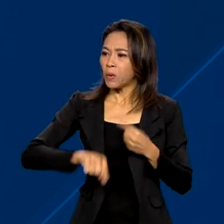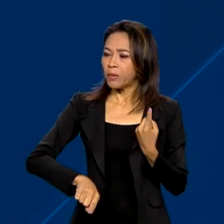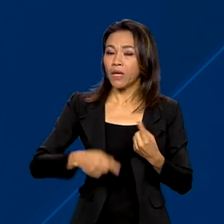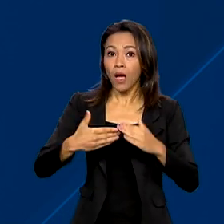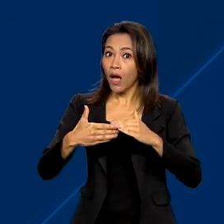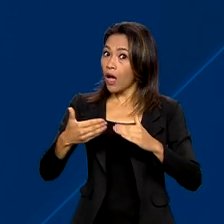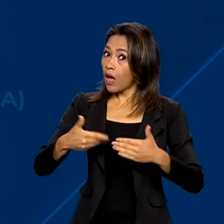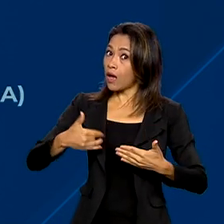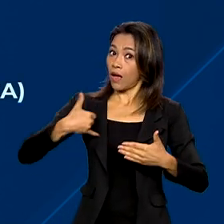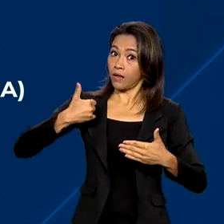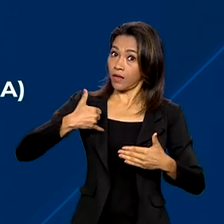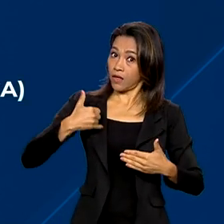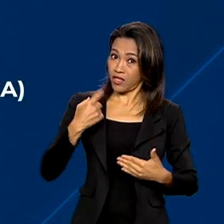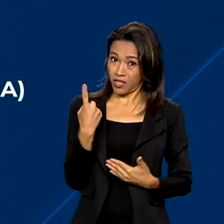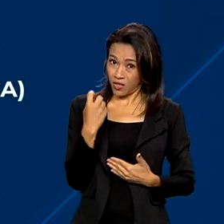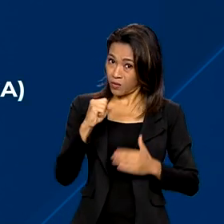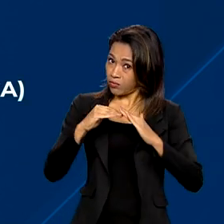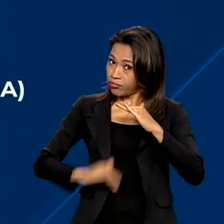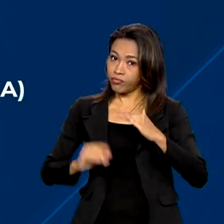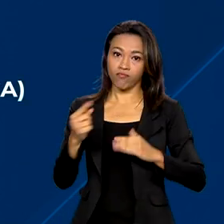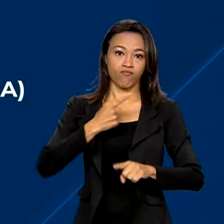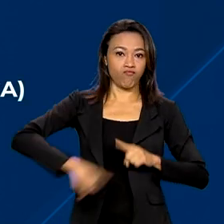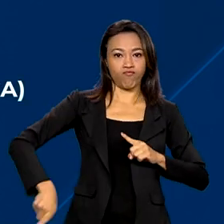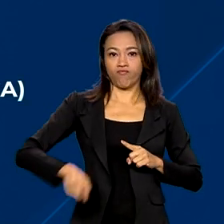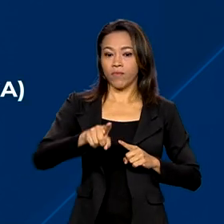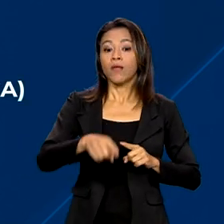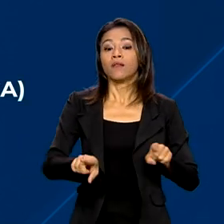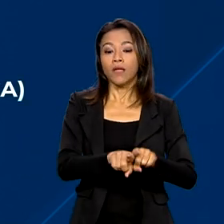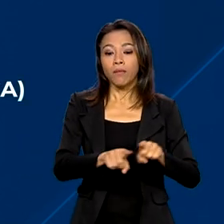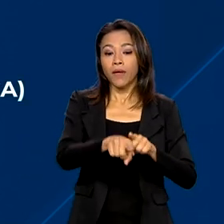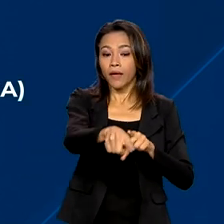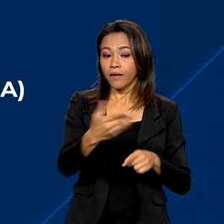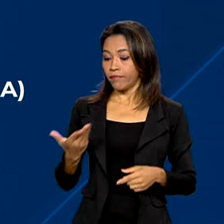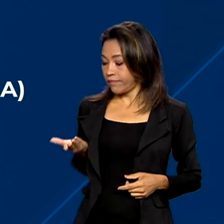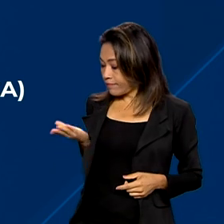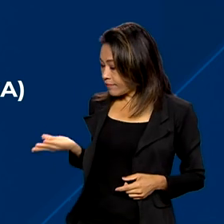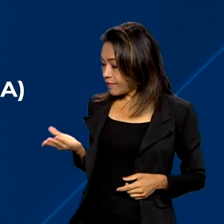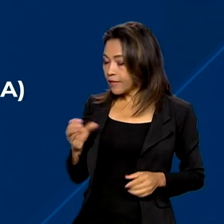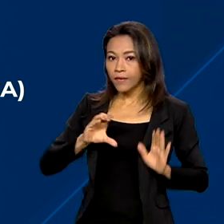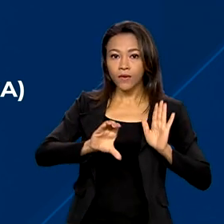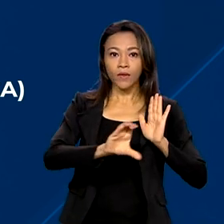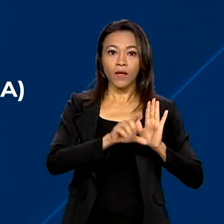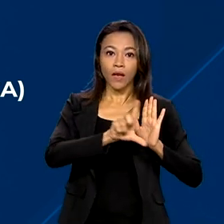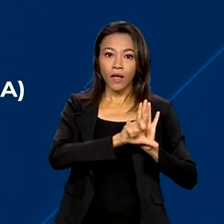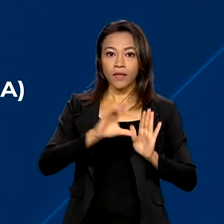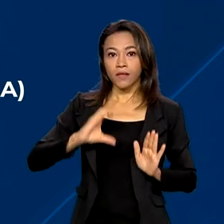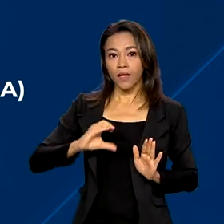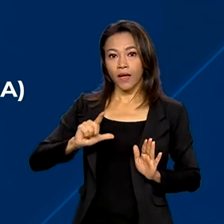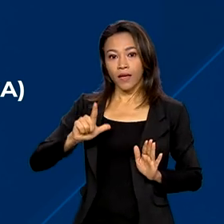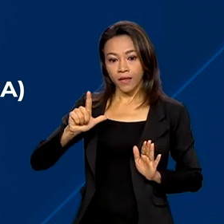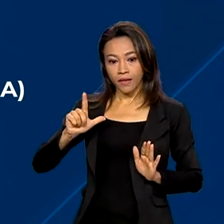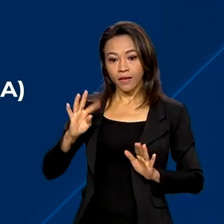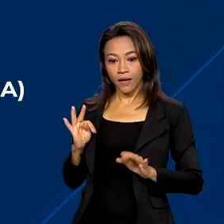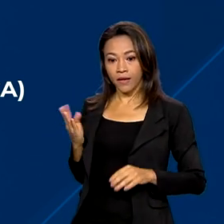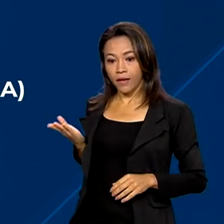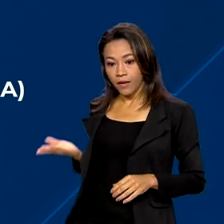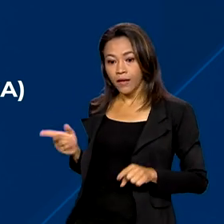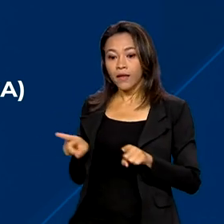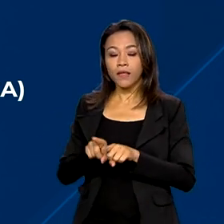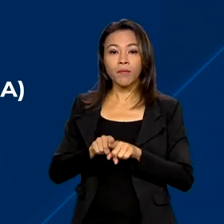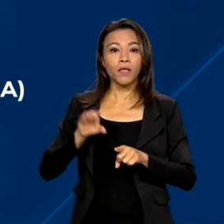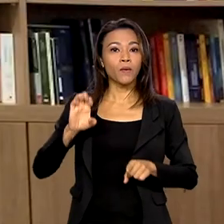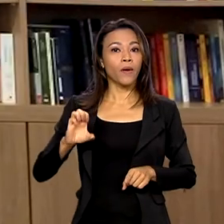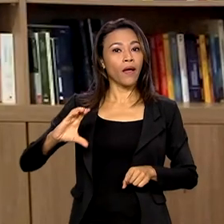anos. A mesma proibição está na CLT, a Consolidação das Leis do Trabalho e no Estatuto da Criança e do